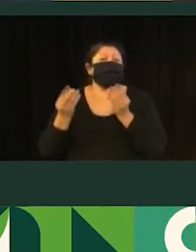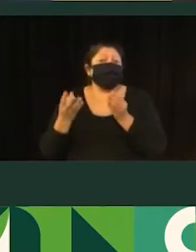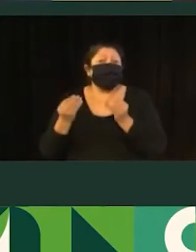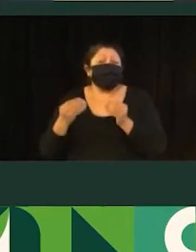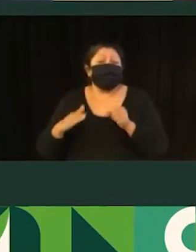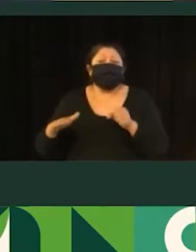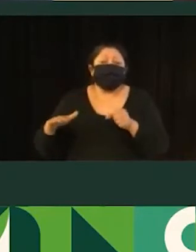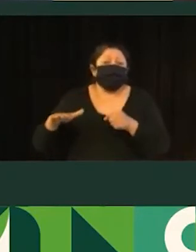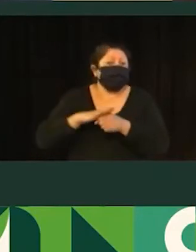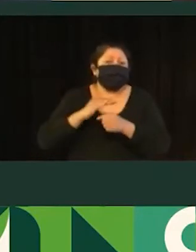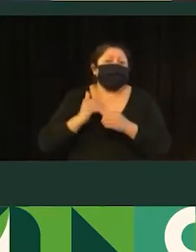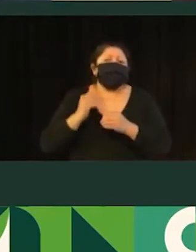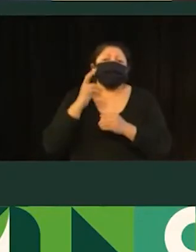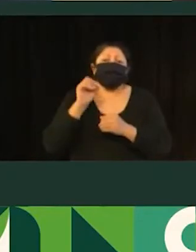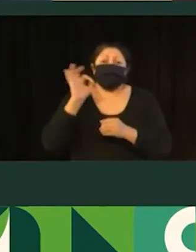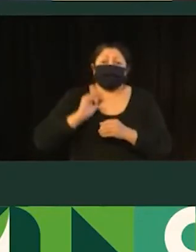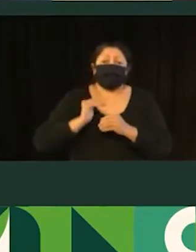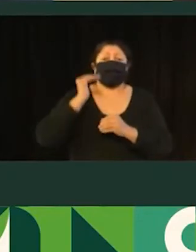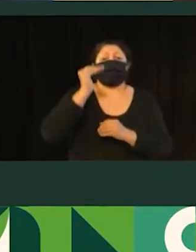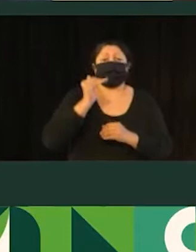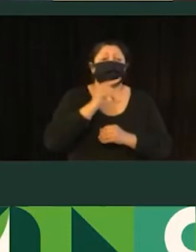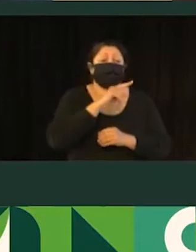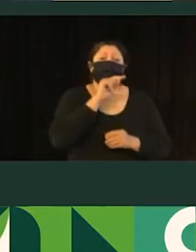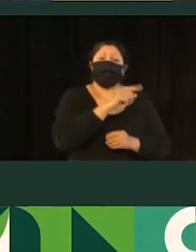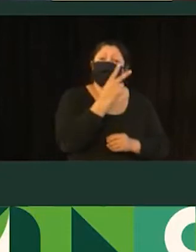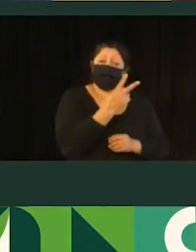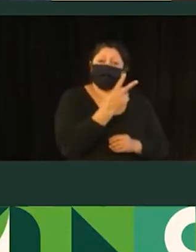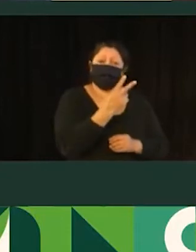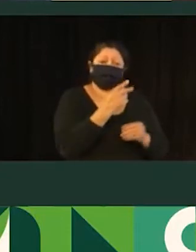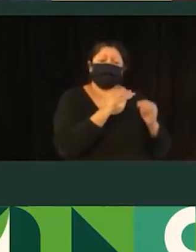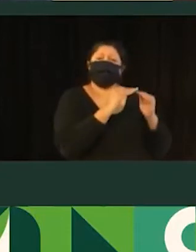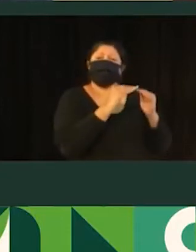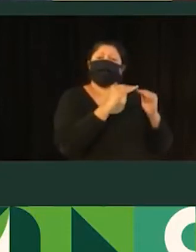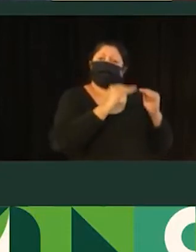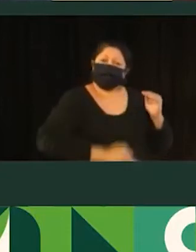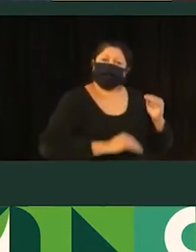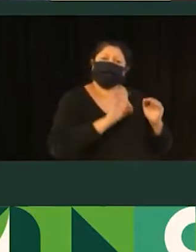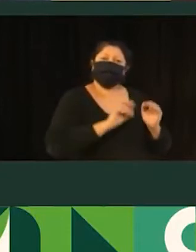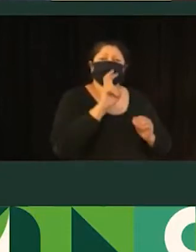acima de 50%, enquanto no ponto 2, uma concentração de viagens abaixo dos 50%.